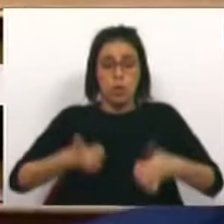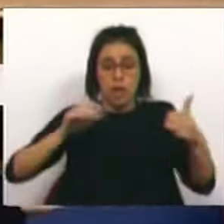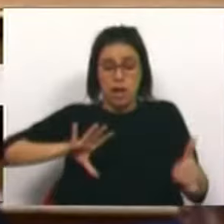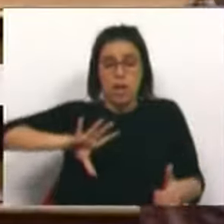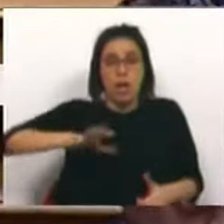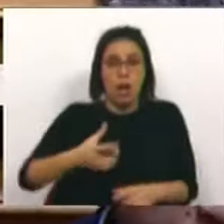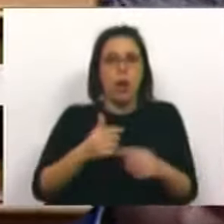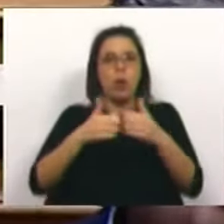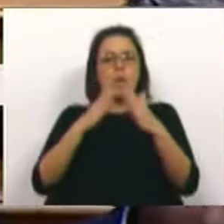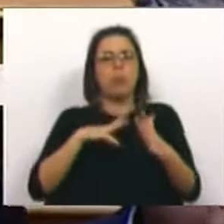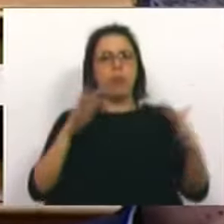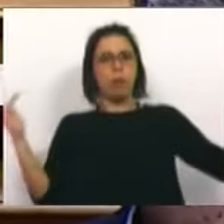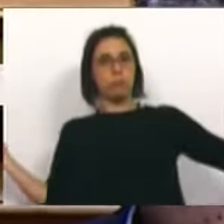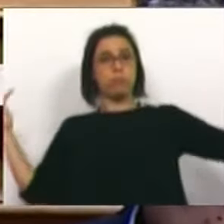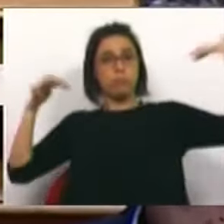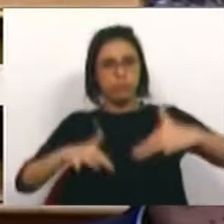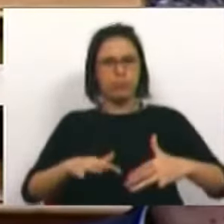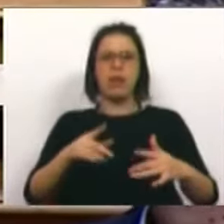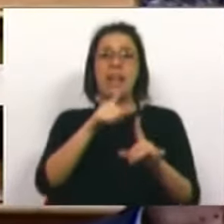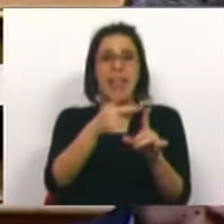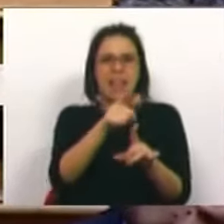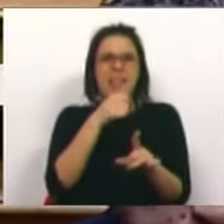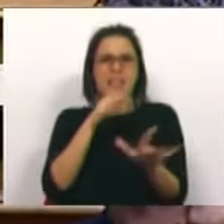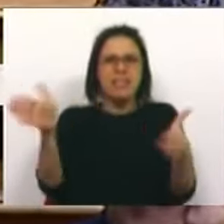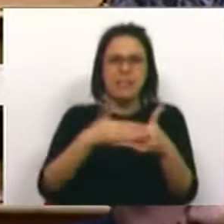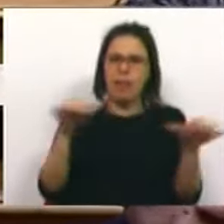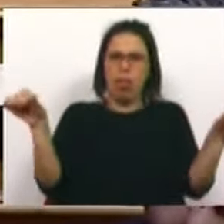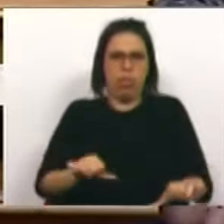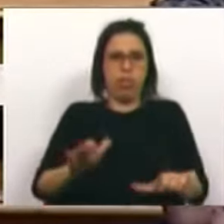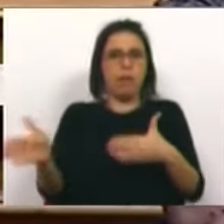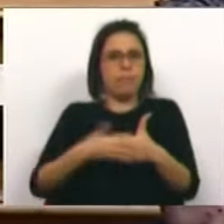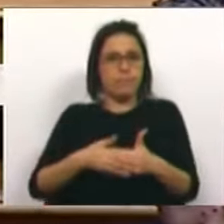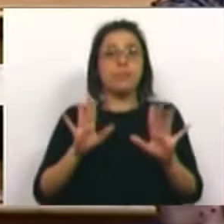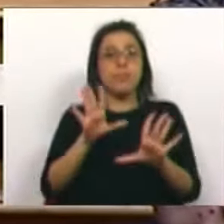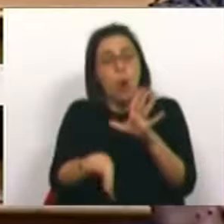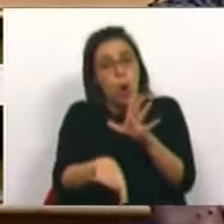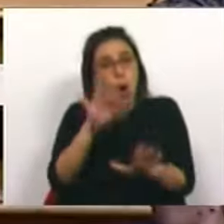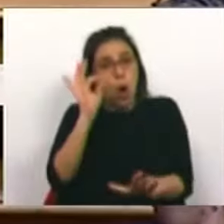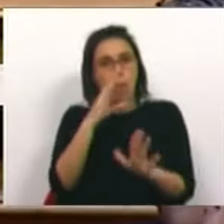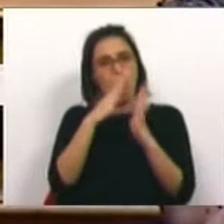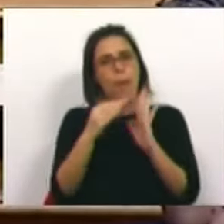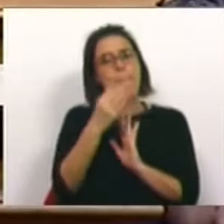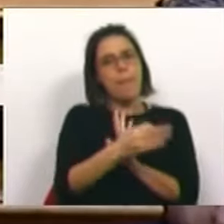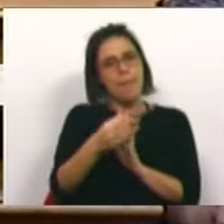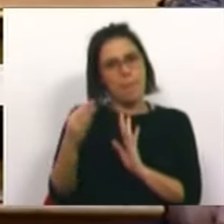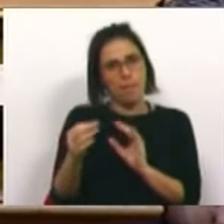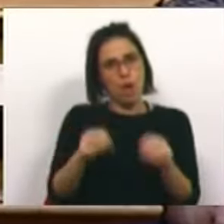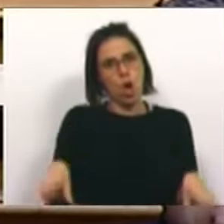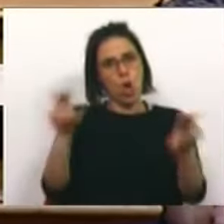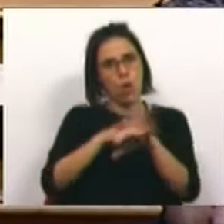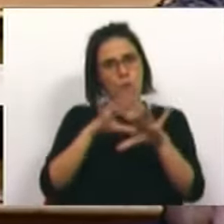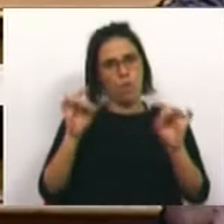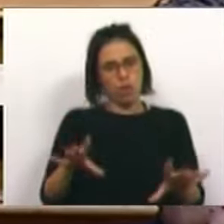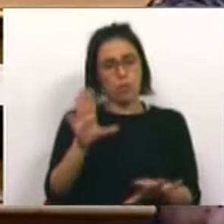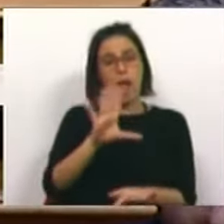distrito, mas a todo o país, é uma má decisão. É uma má decisão porque a opção pelo modelo da PPP para o novo Hospital